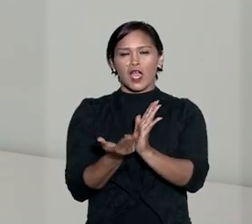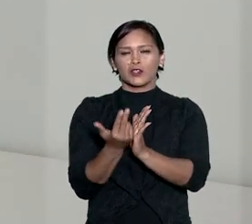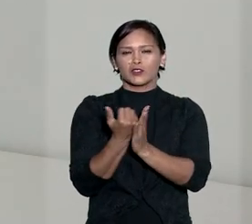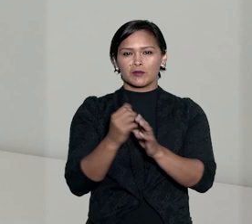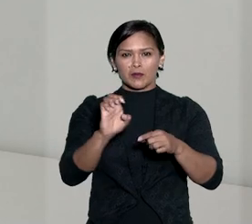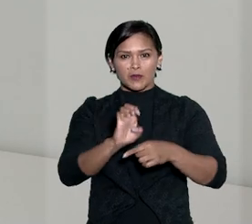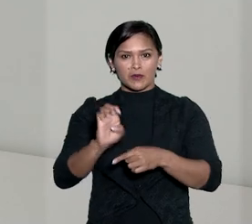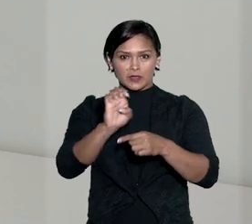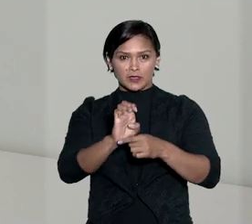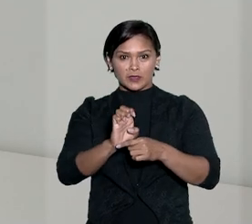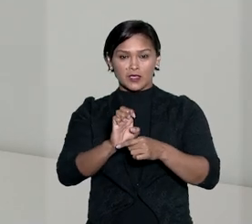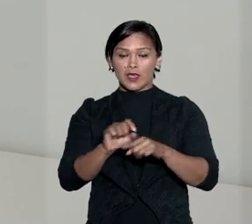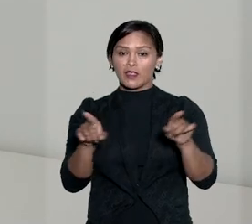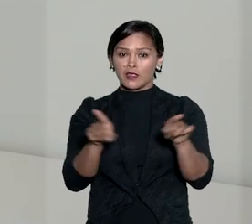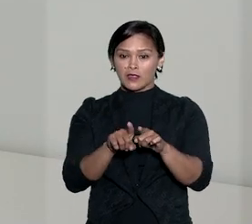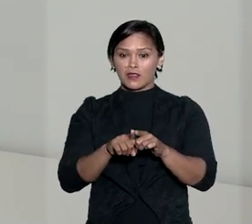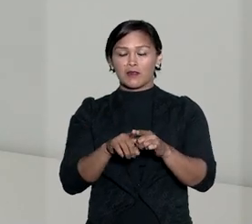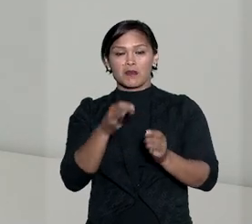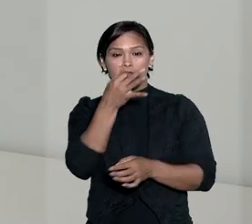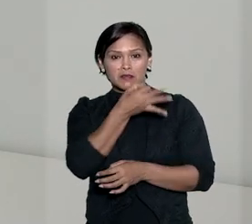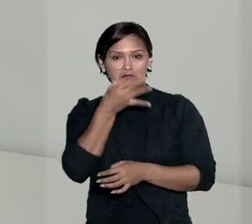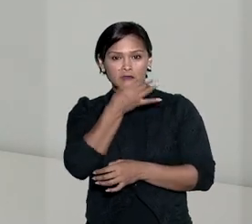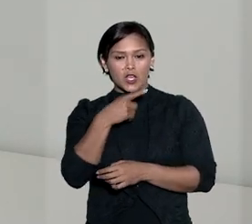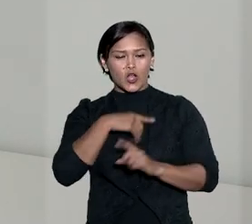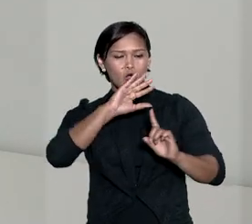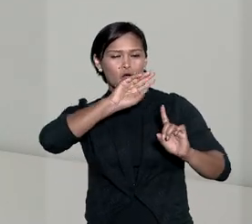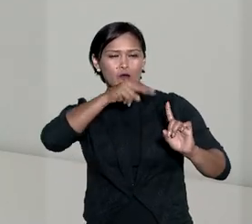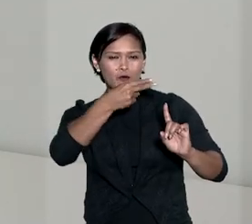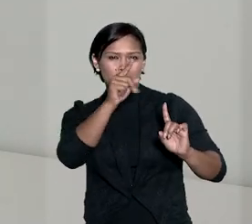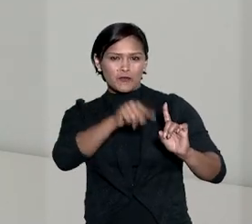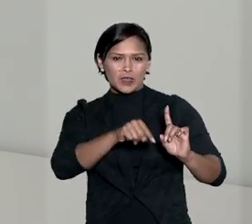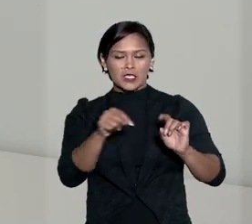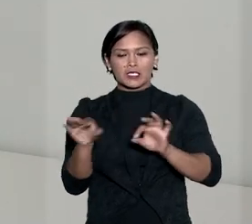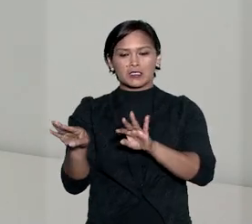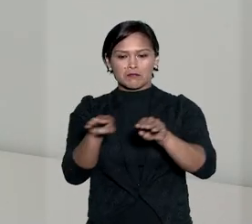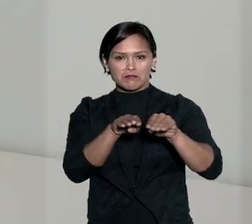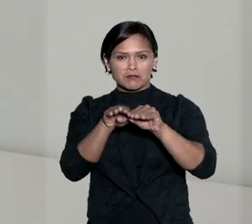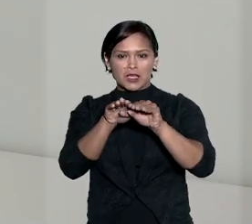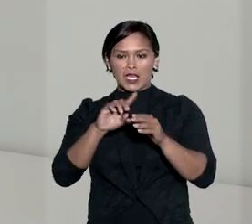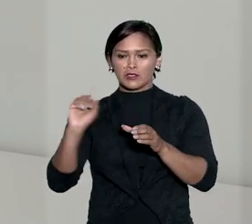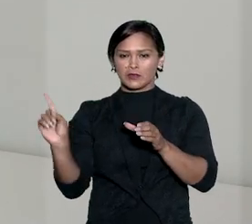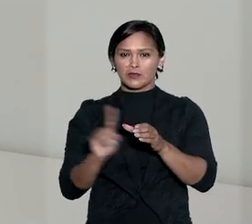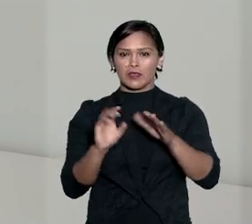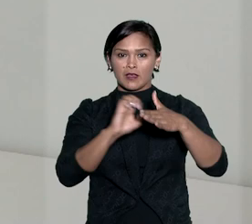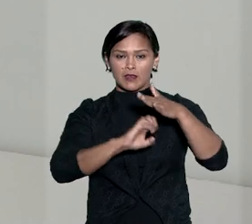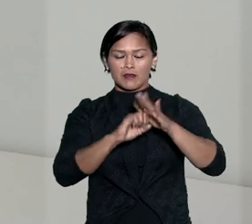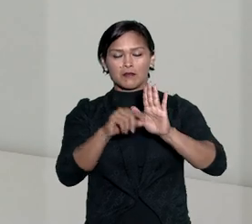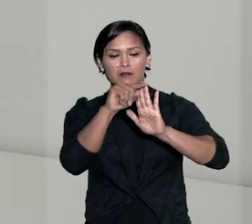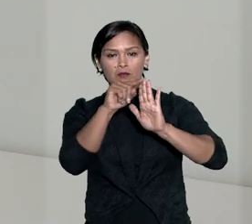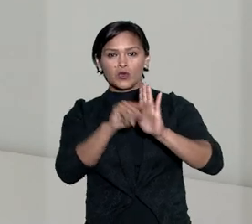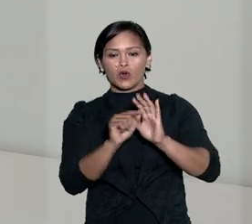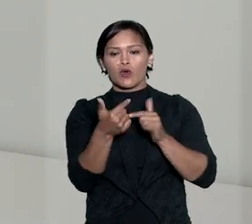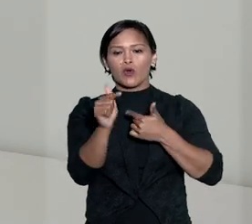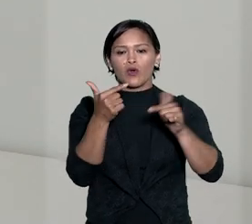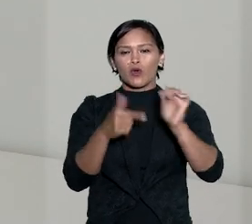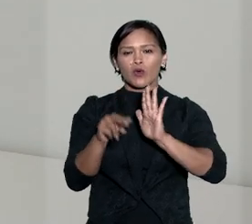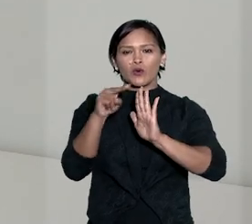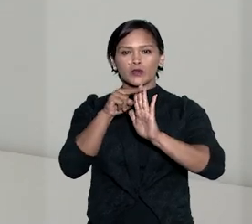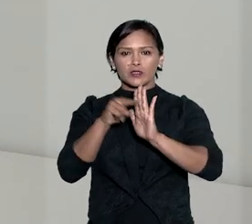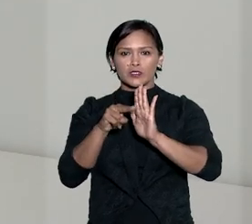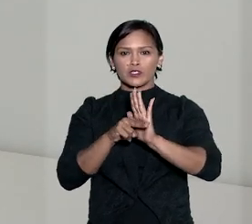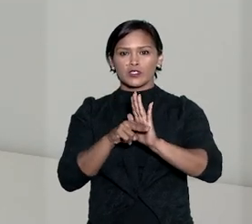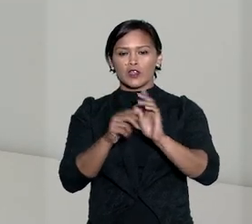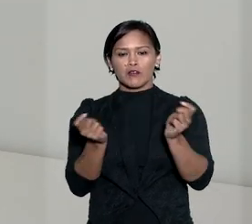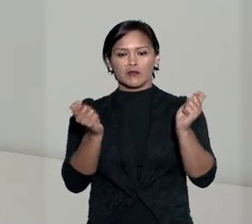tributos estaduais. Além disso, sustentando haver ofensa ao princípio da isonomia, a empresa apontou ainda outras